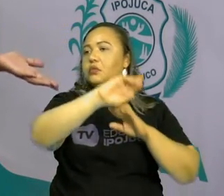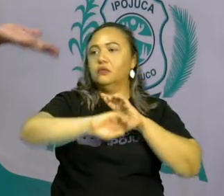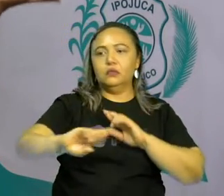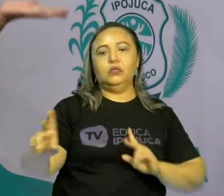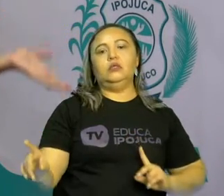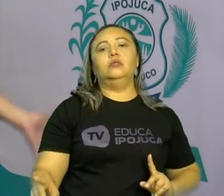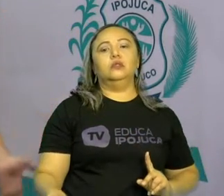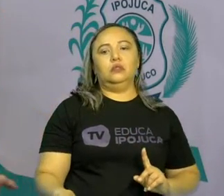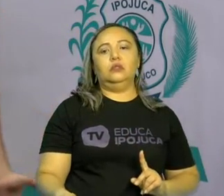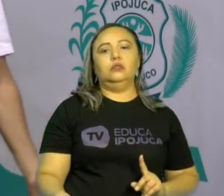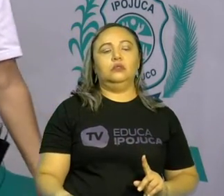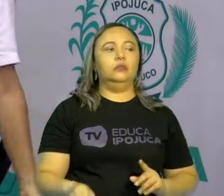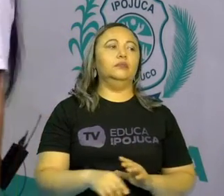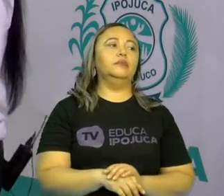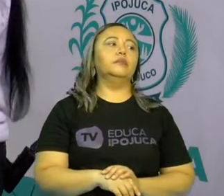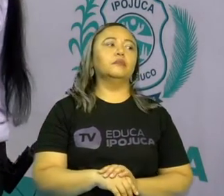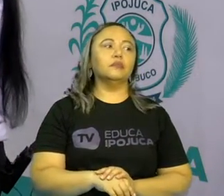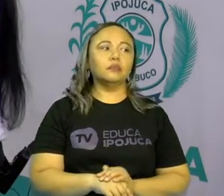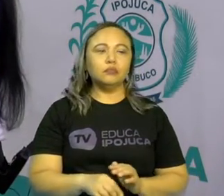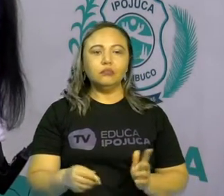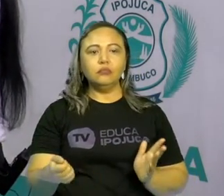e essa diversidade que tem aqui no Brasil.